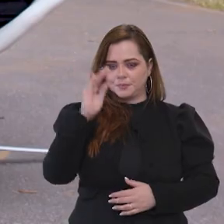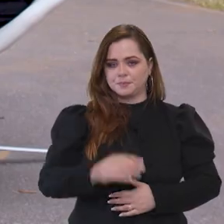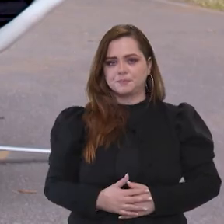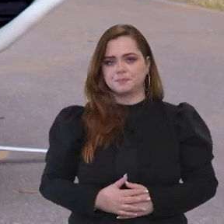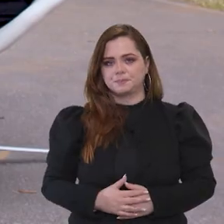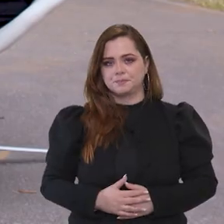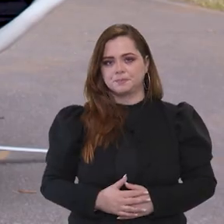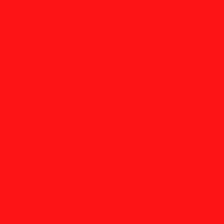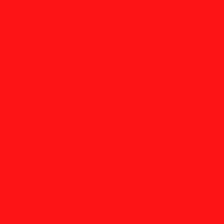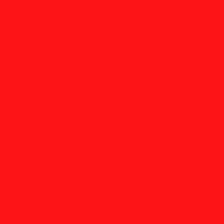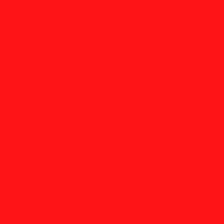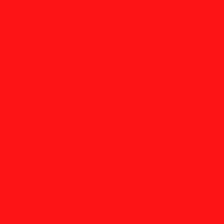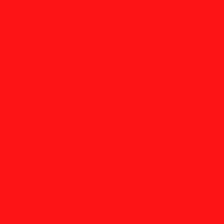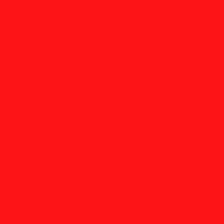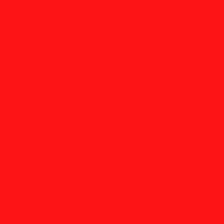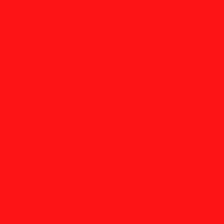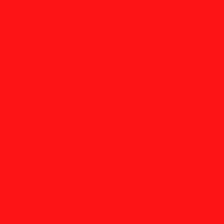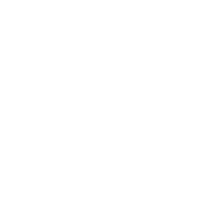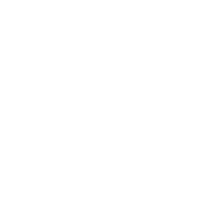Voltamos já, já.